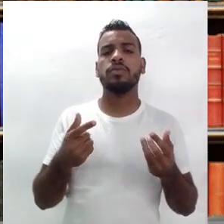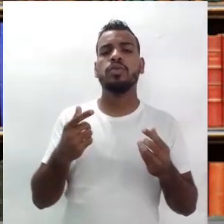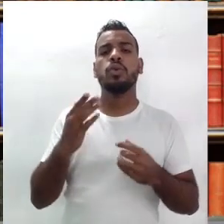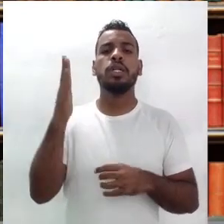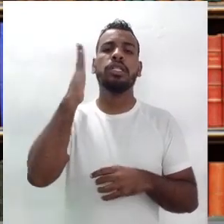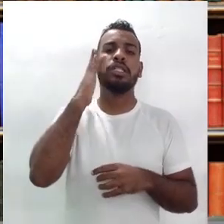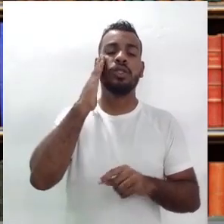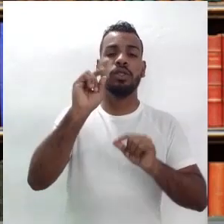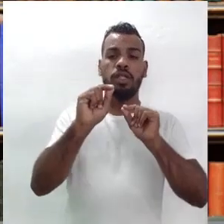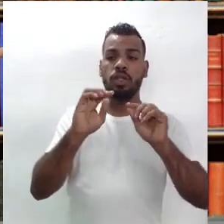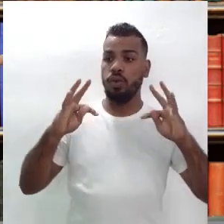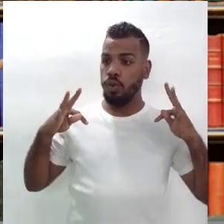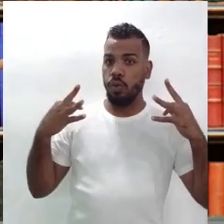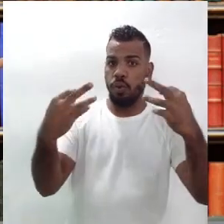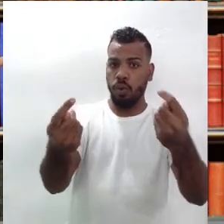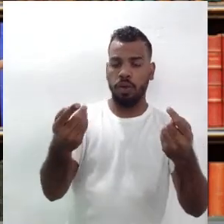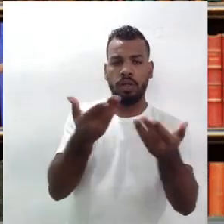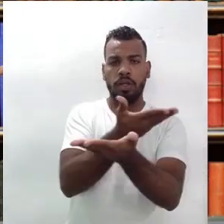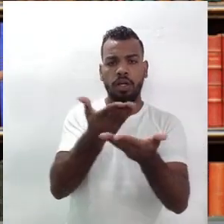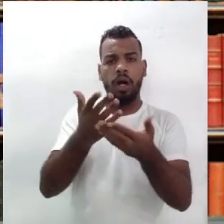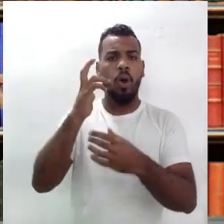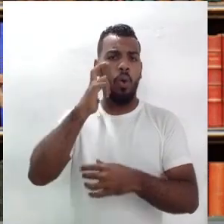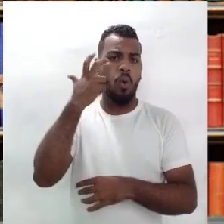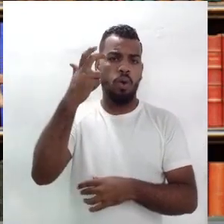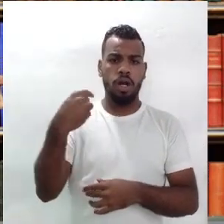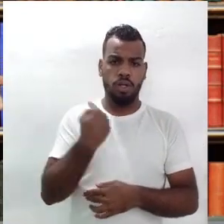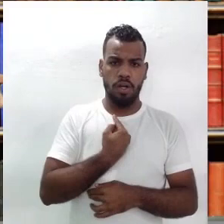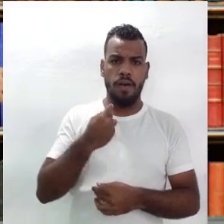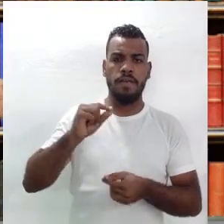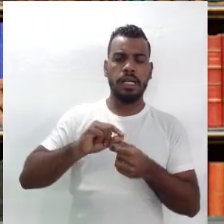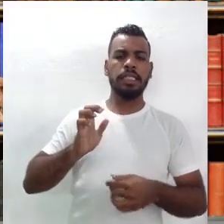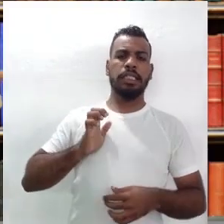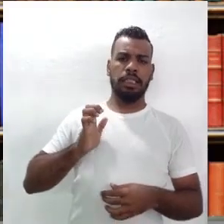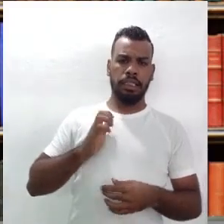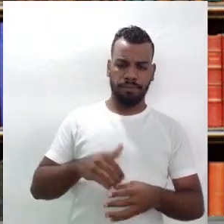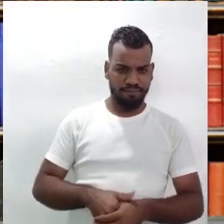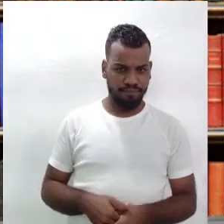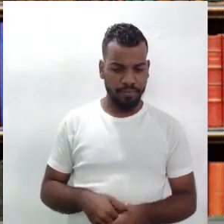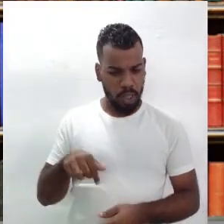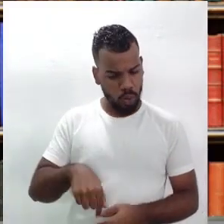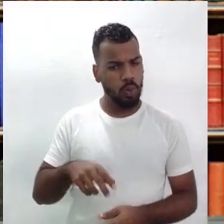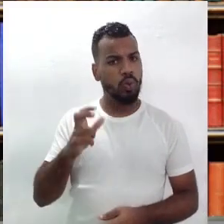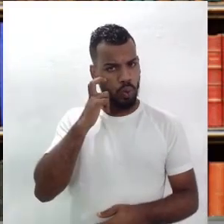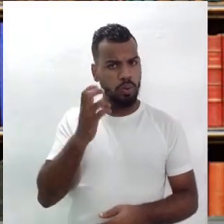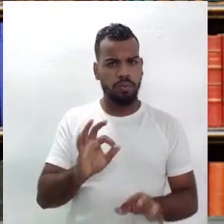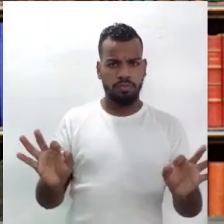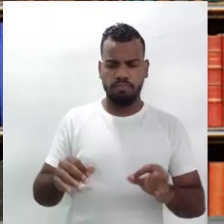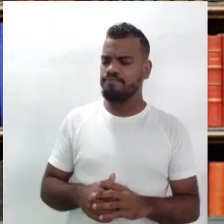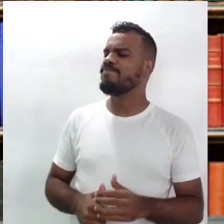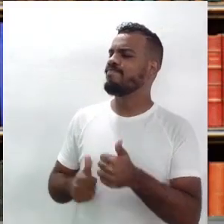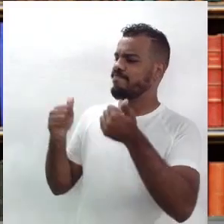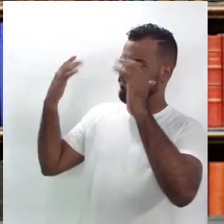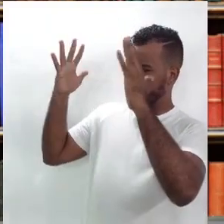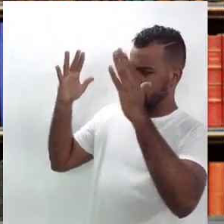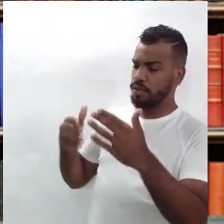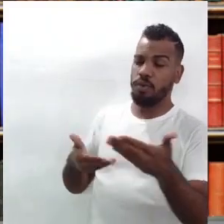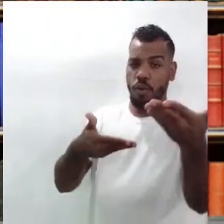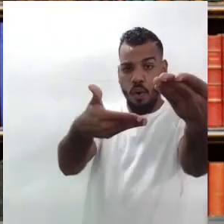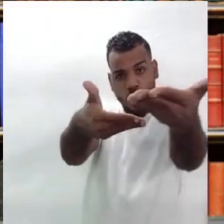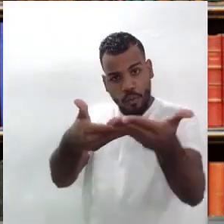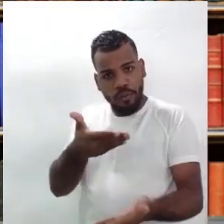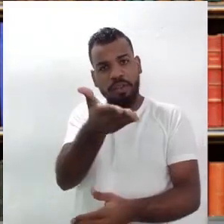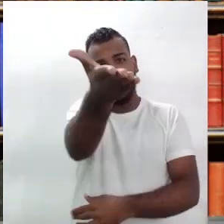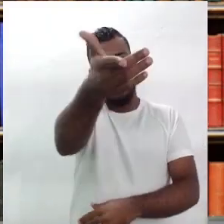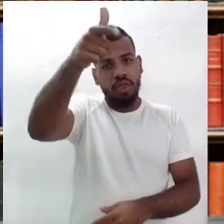entendimento de que tudo isso favoreceu para que a cultura nossa fosse tão rica como ela é. Poxa, parabéns. E eu convido o